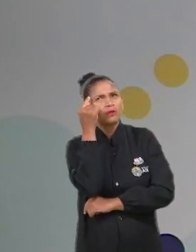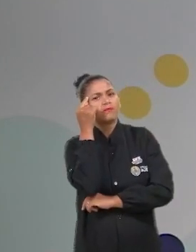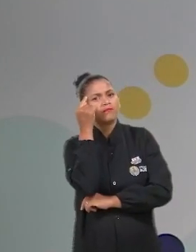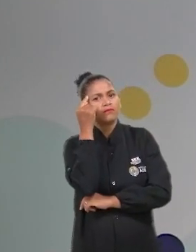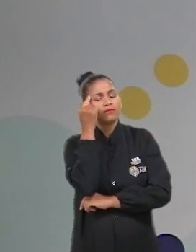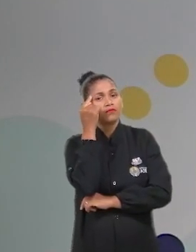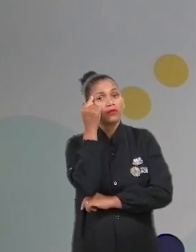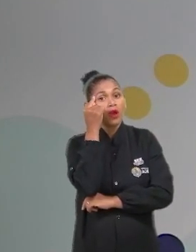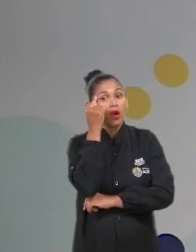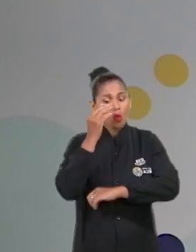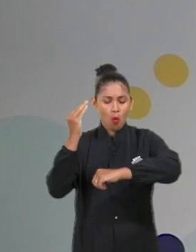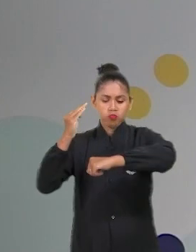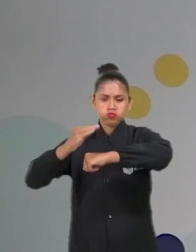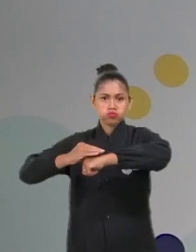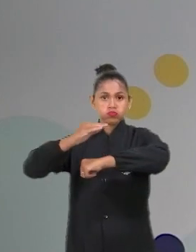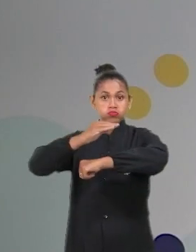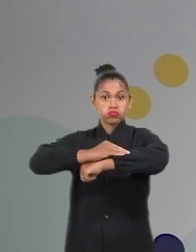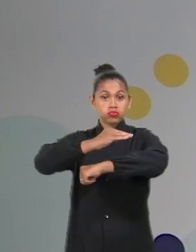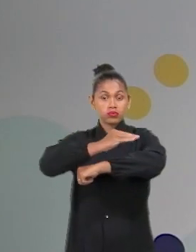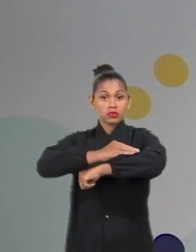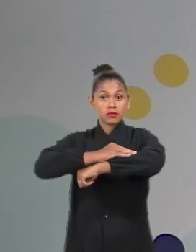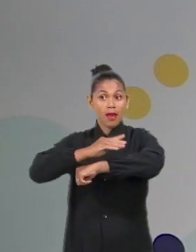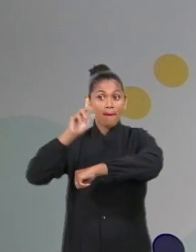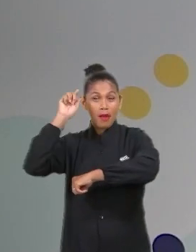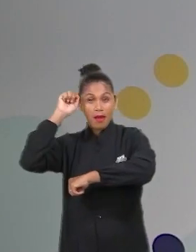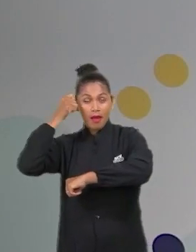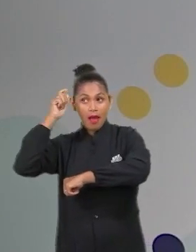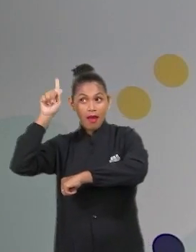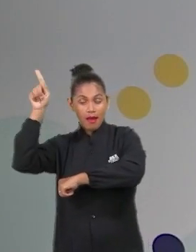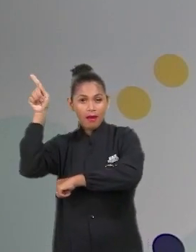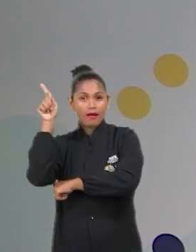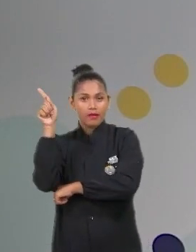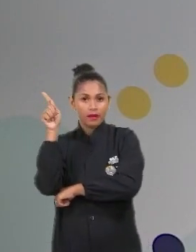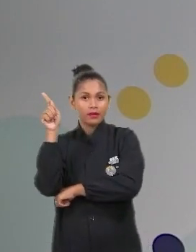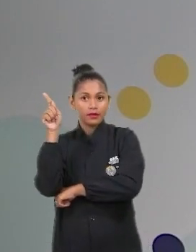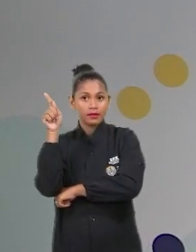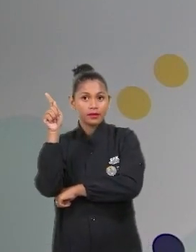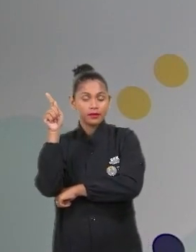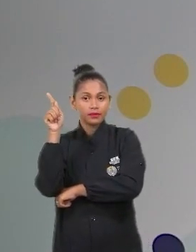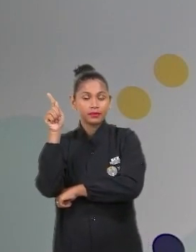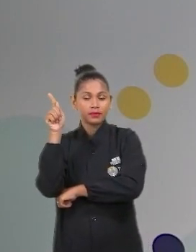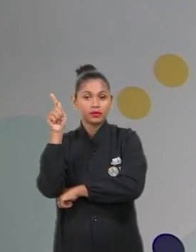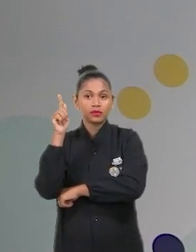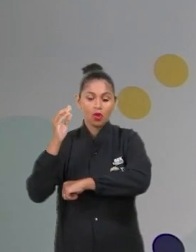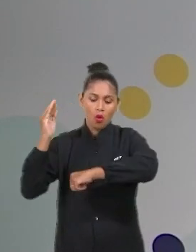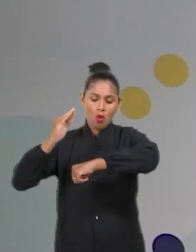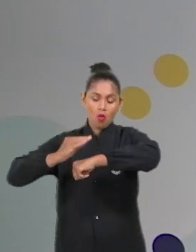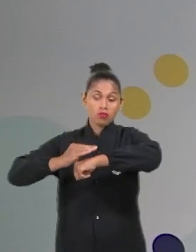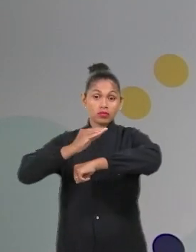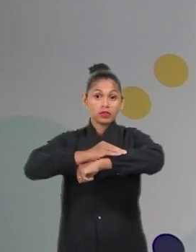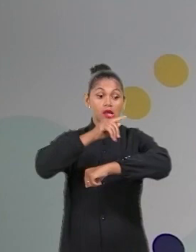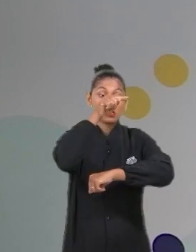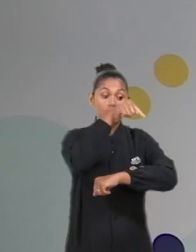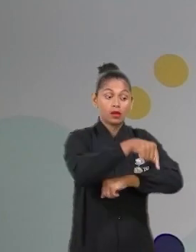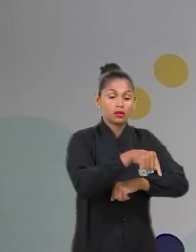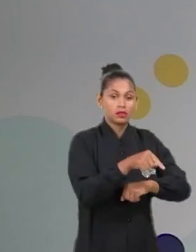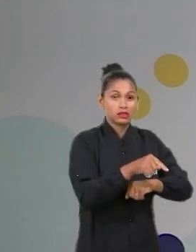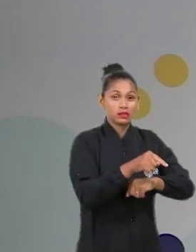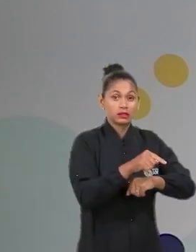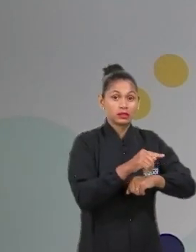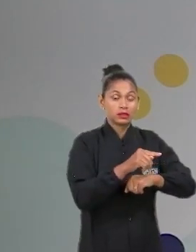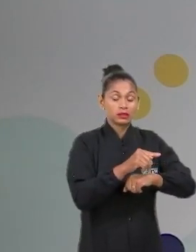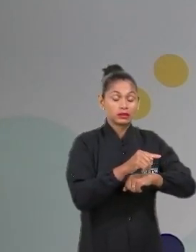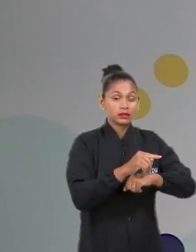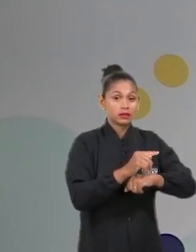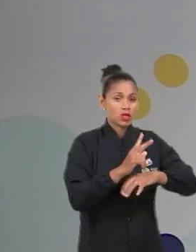sapo africano para a Austrália. Chegando lá na Austrália, esse sapo africano, ele acabou